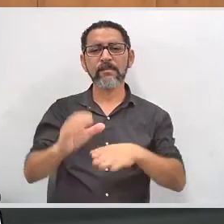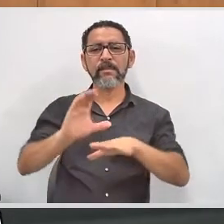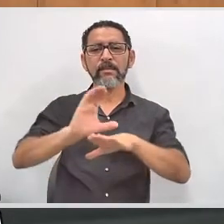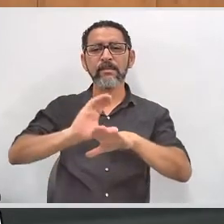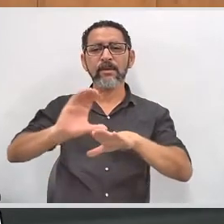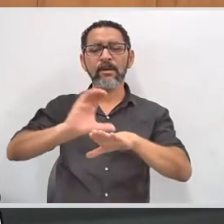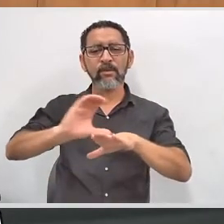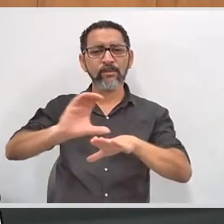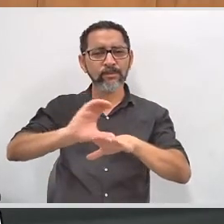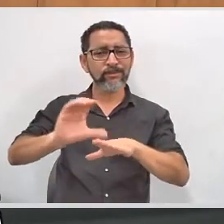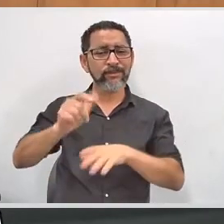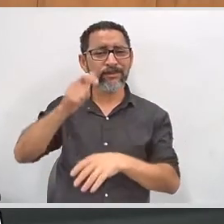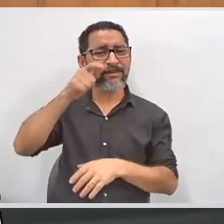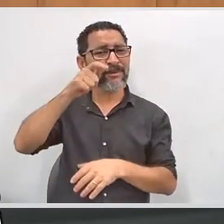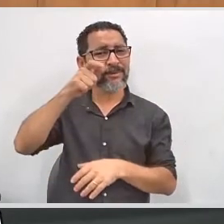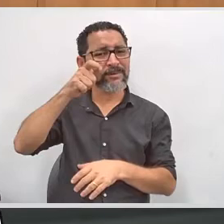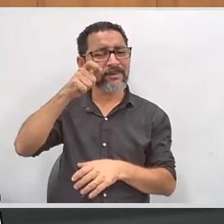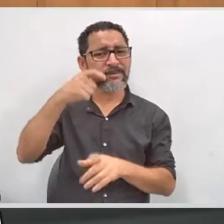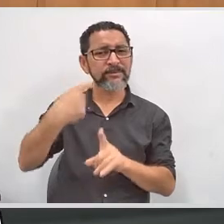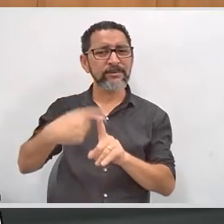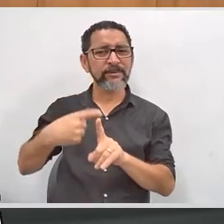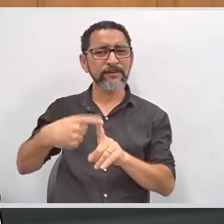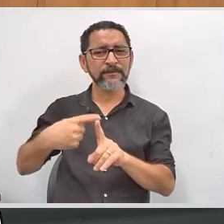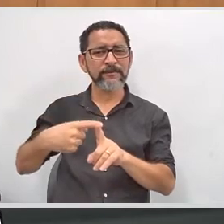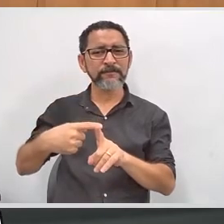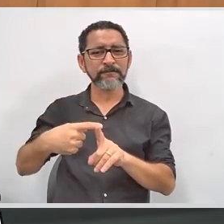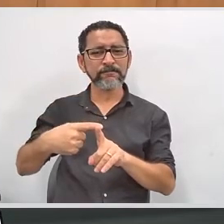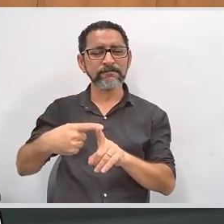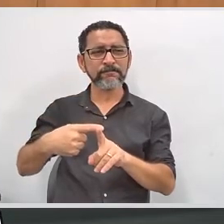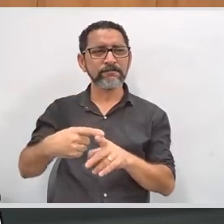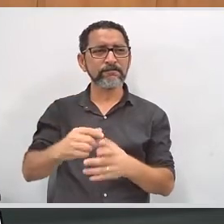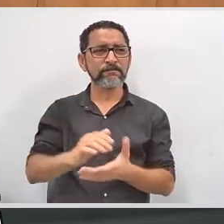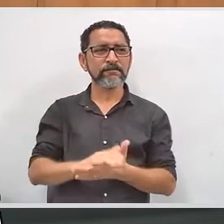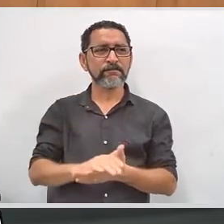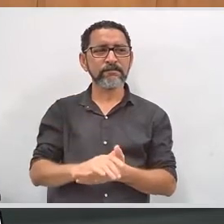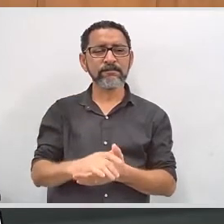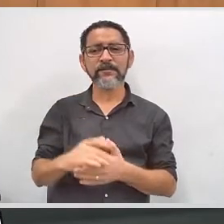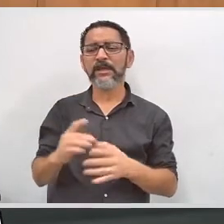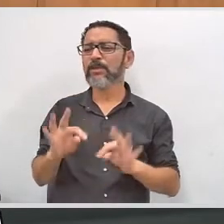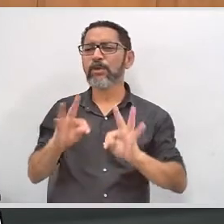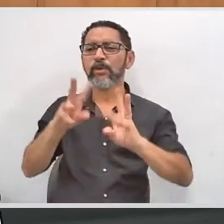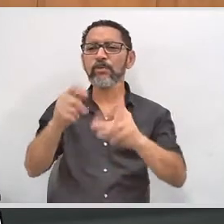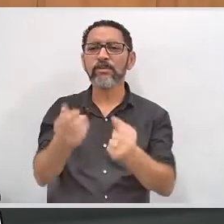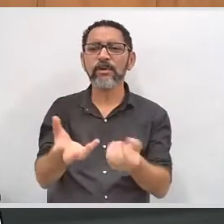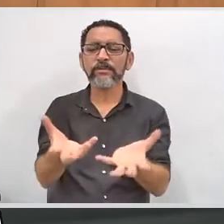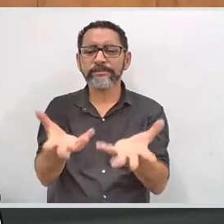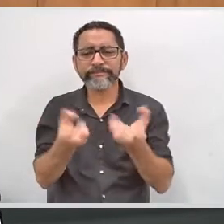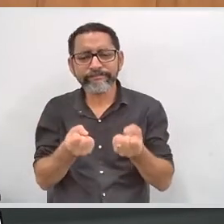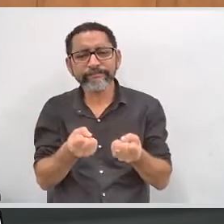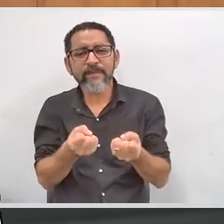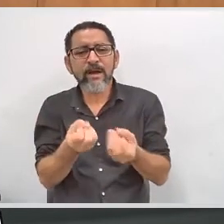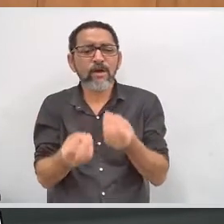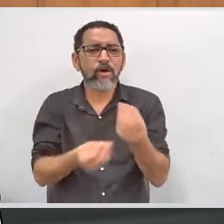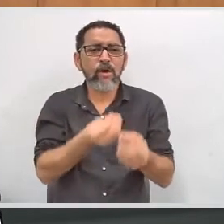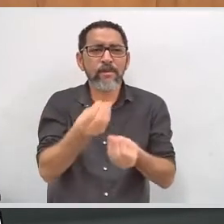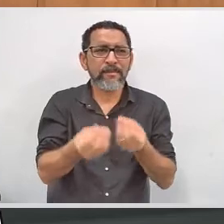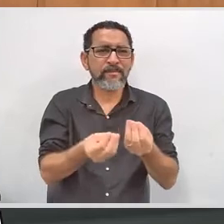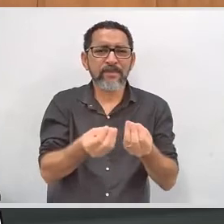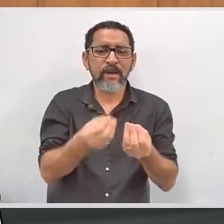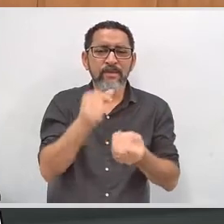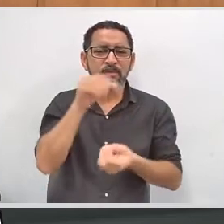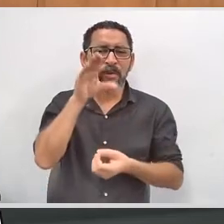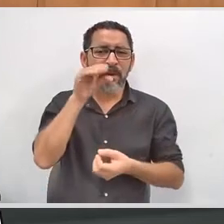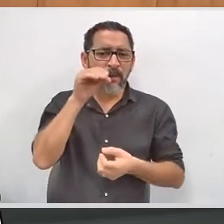Foi um curso até interessante, porque existia uma receptividade muito grande dos